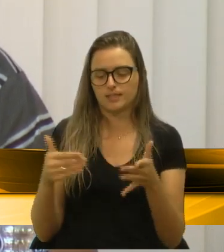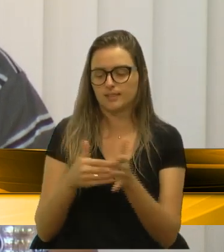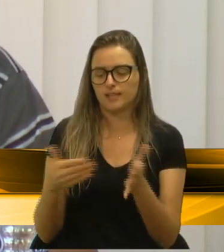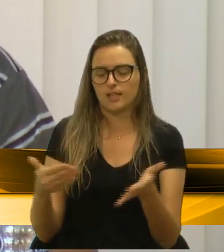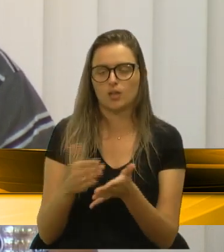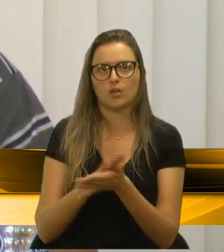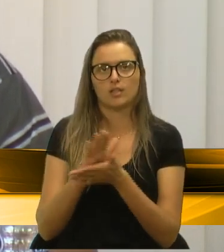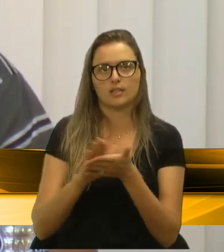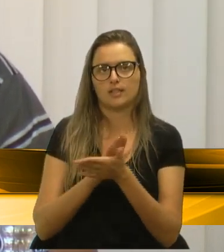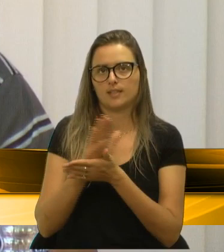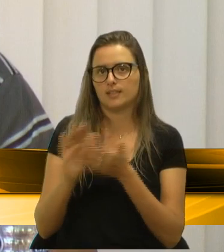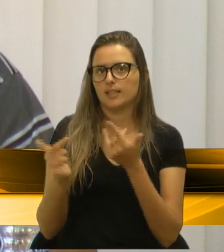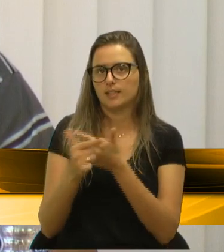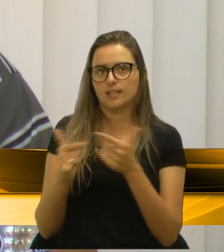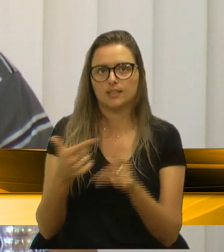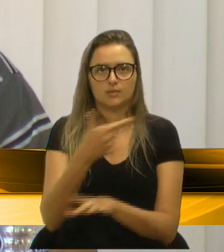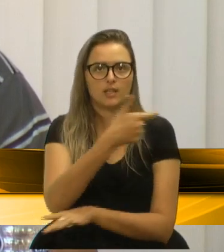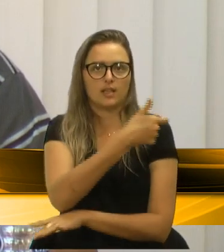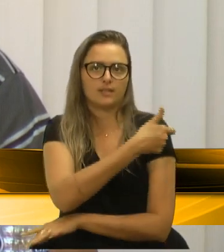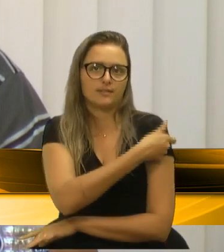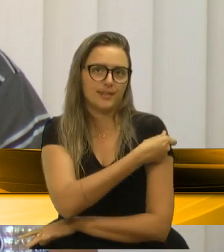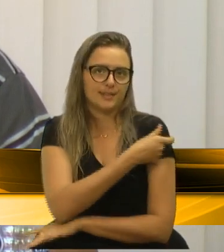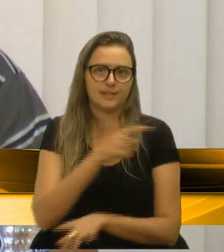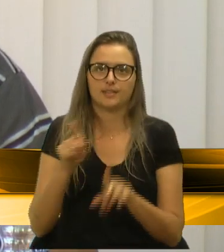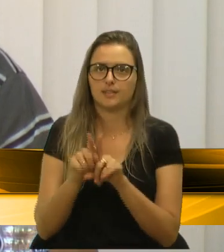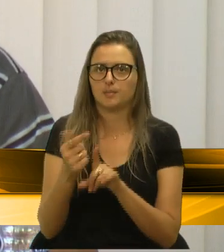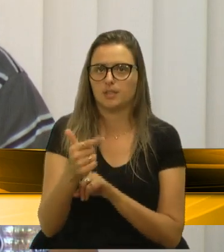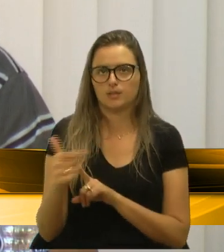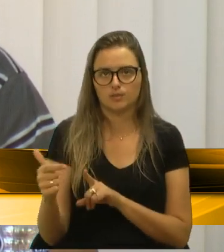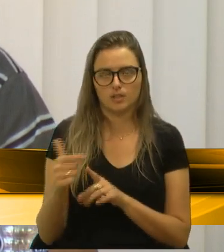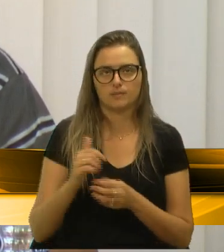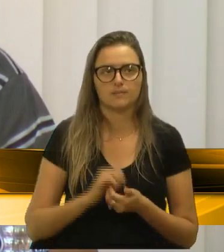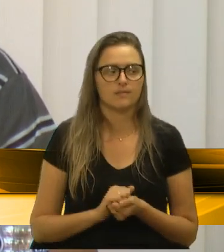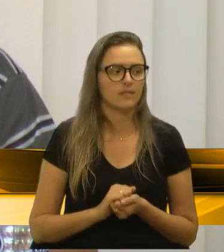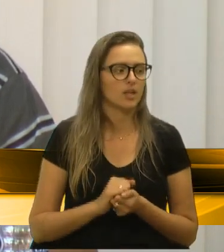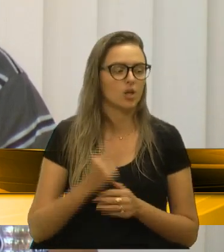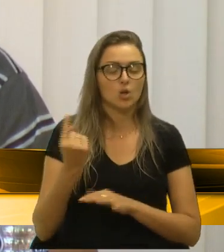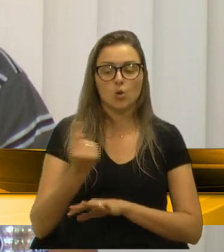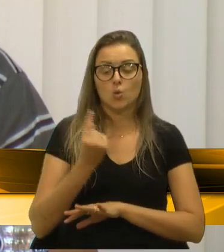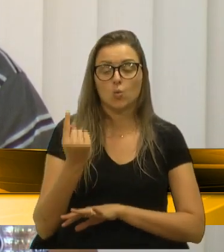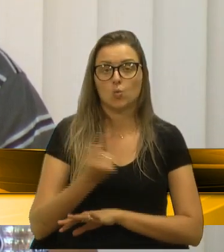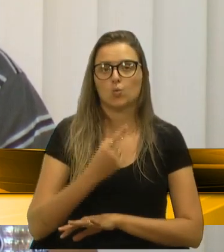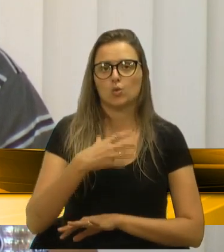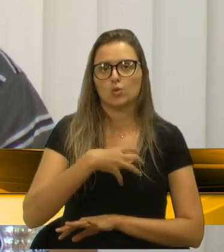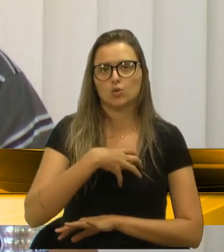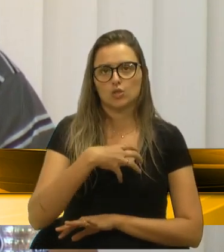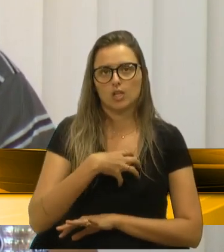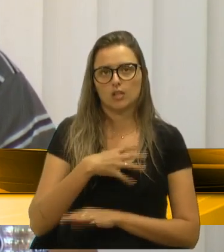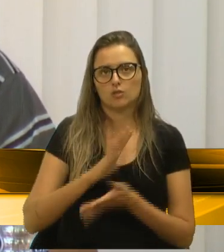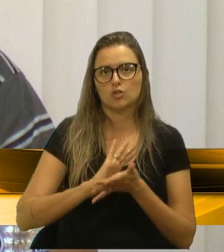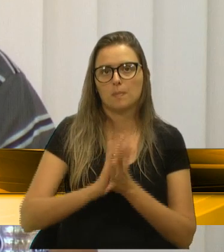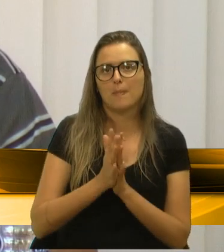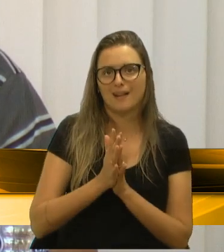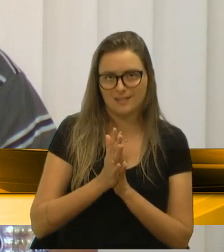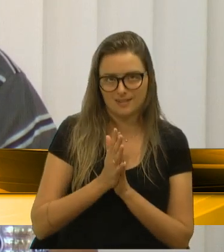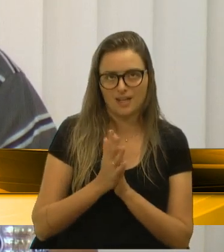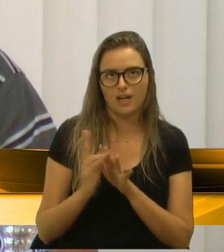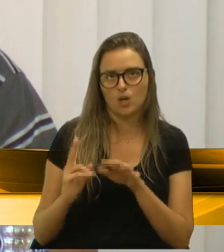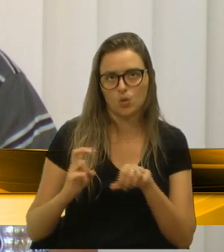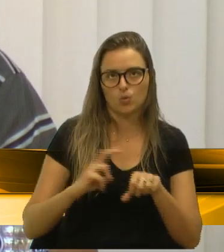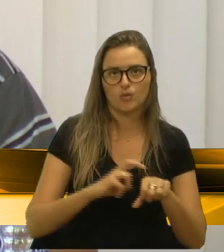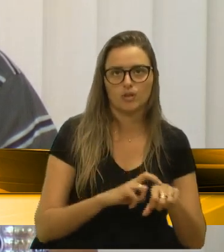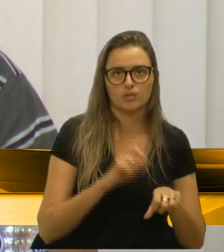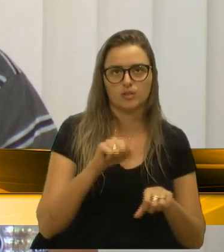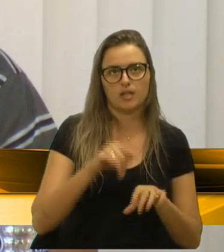E também não tem vacina. Então, assim, a única maneira de combater isso é